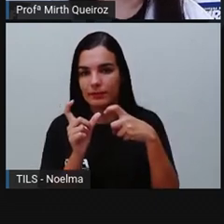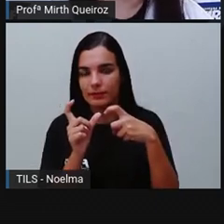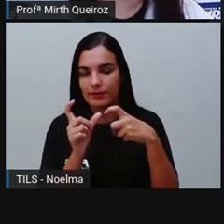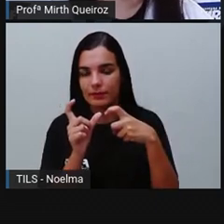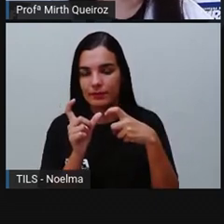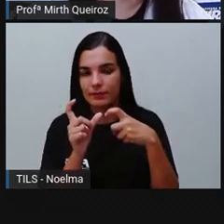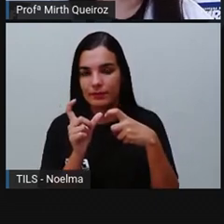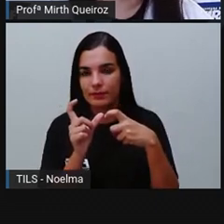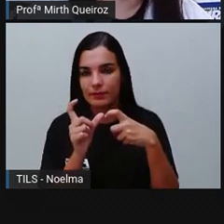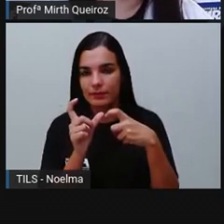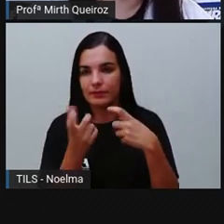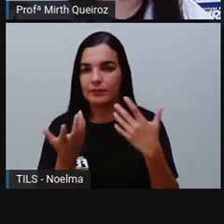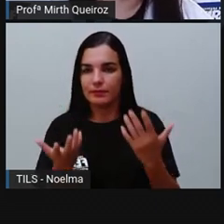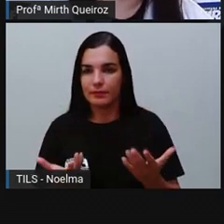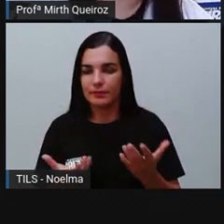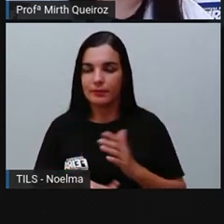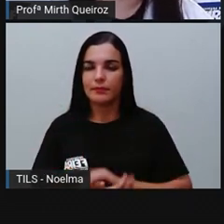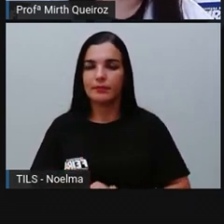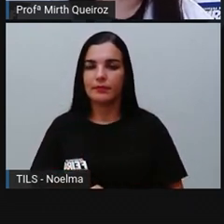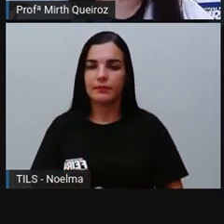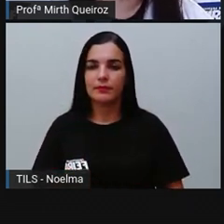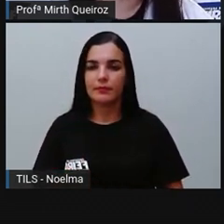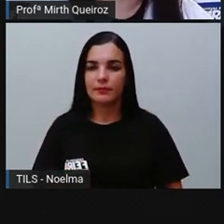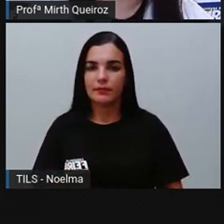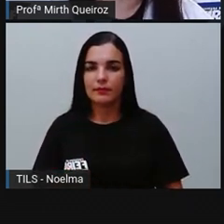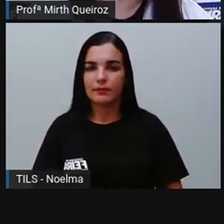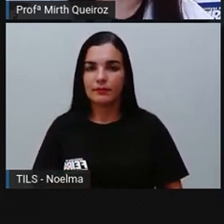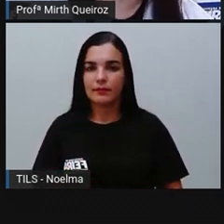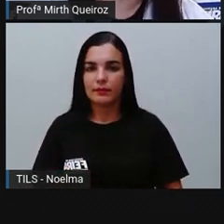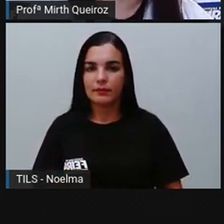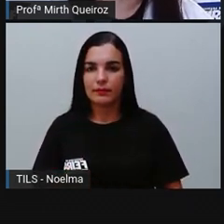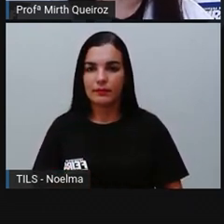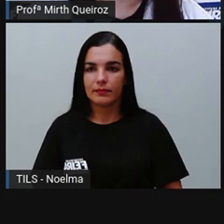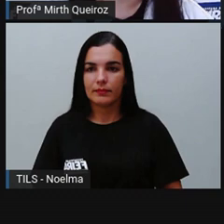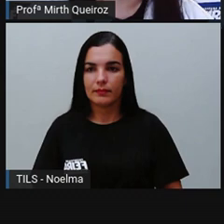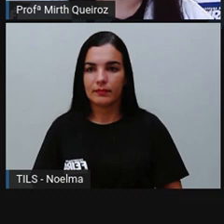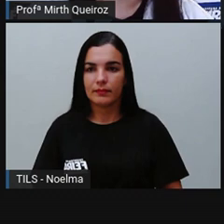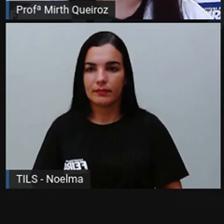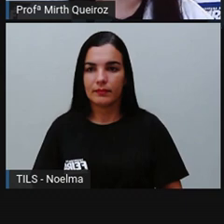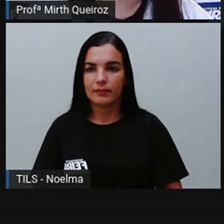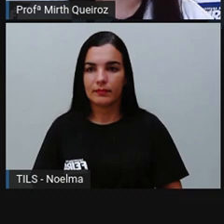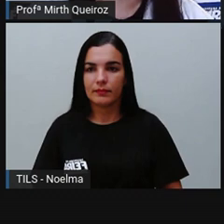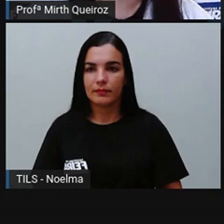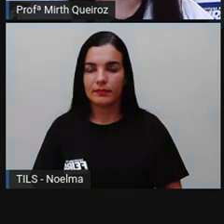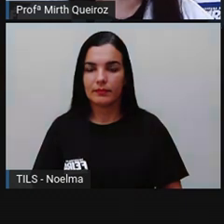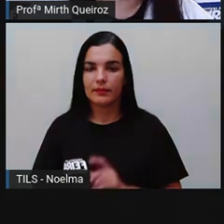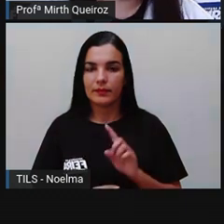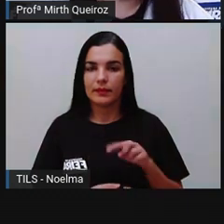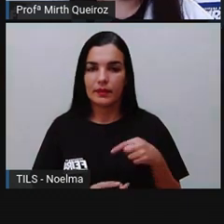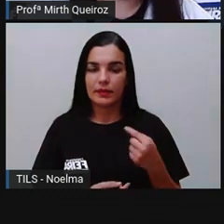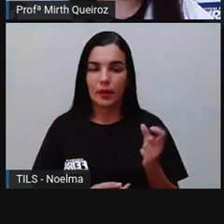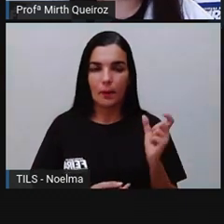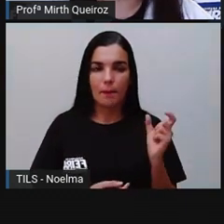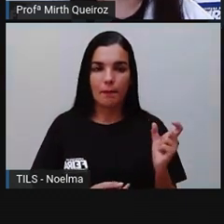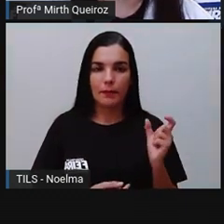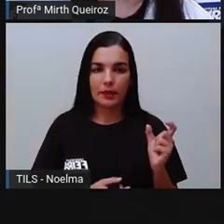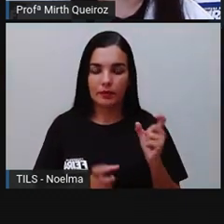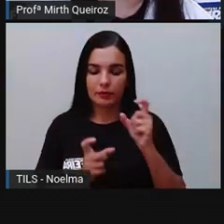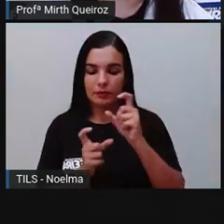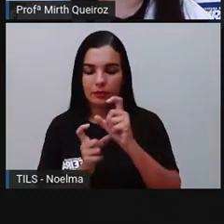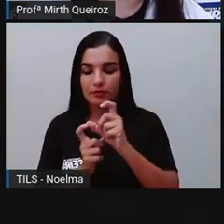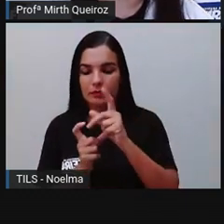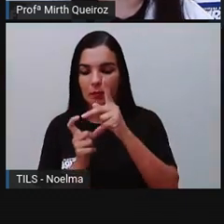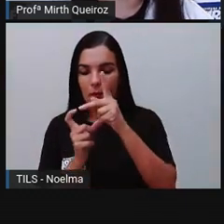-paroxítona. Palavras para o paroxítona são palavras em que a antepenúltima sílaba é a sílaba